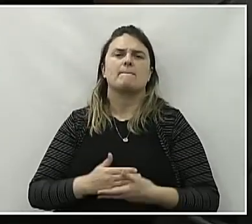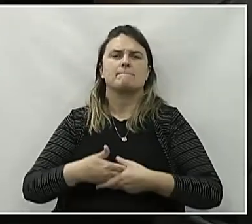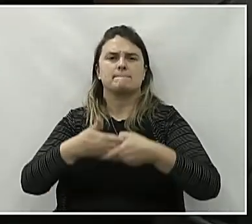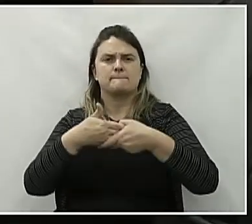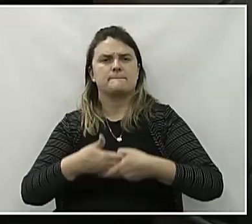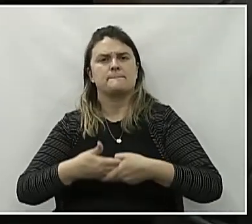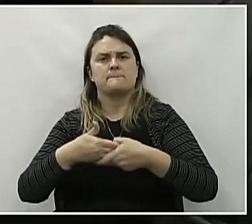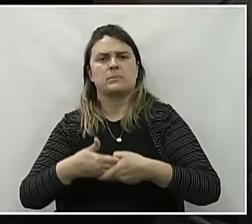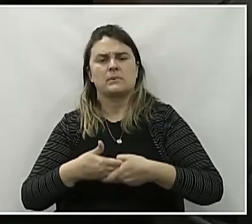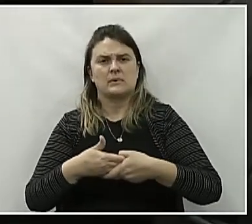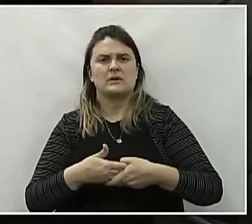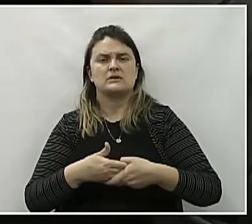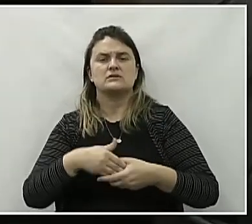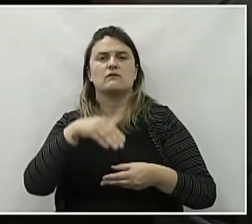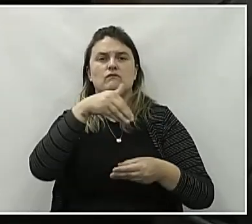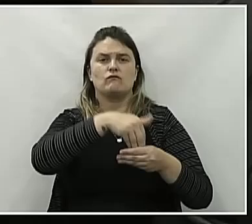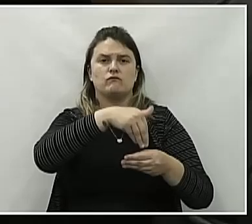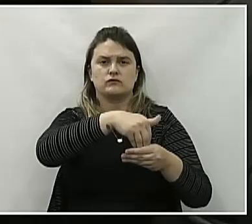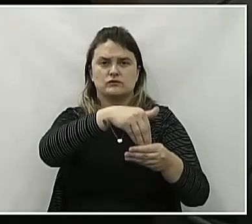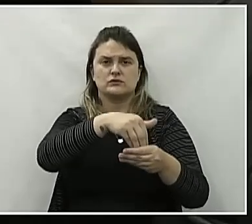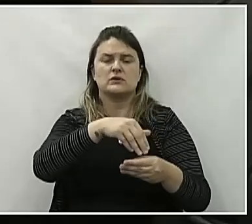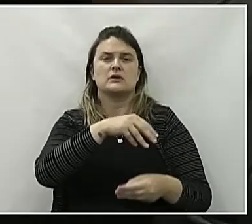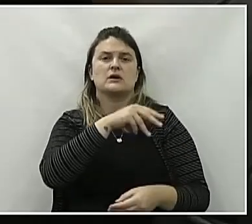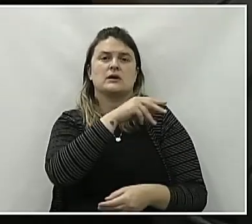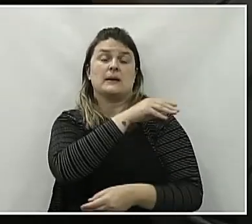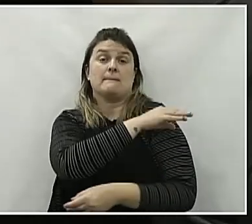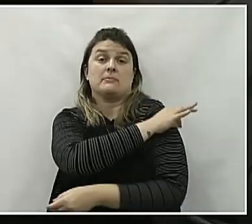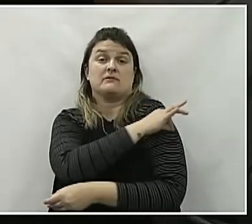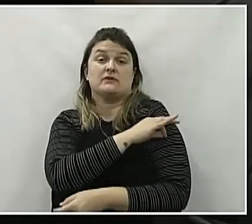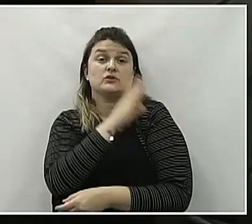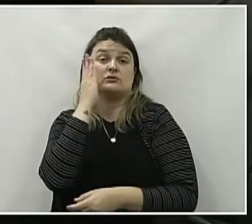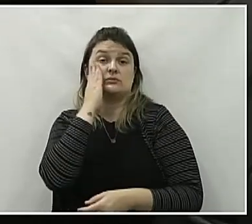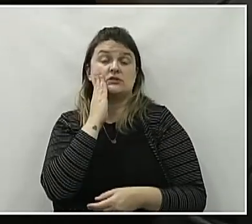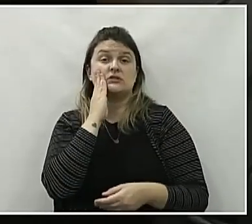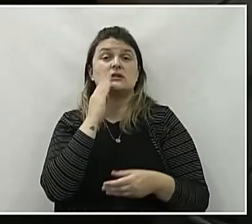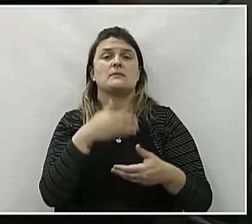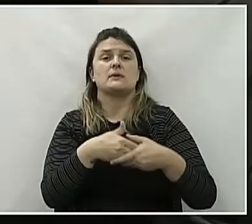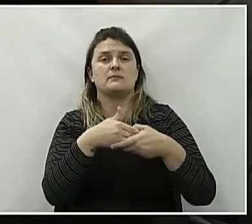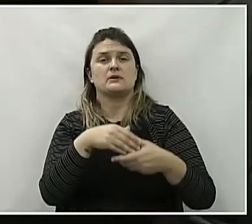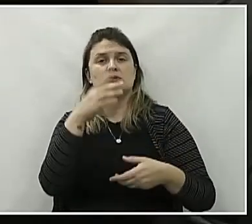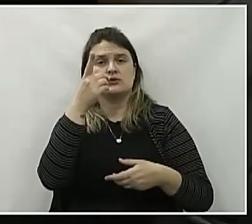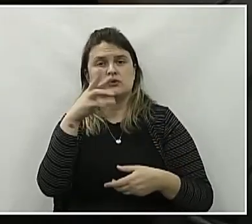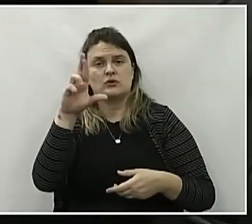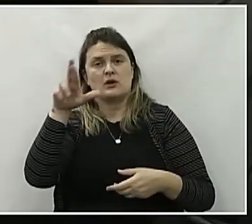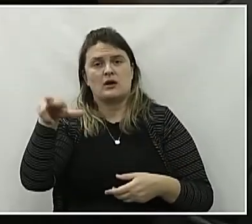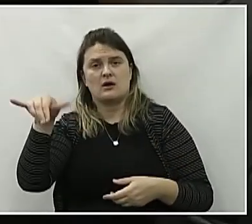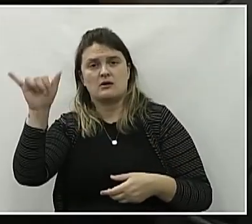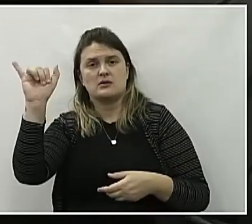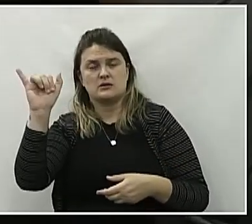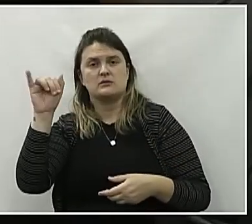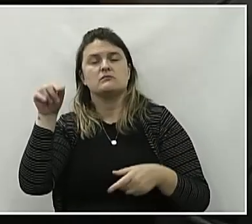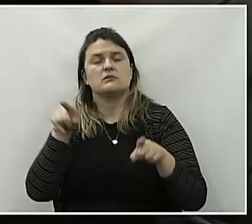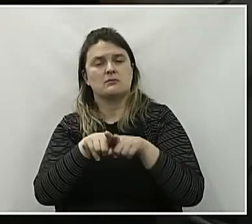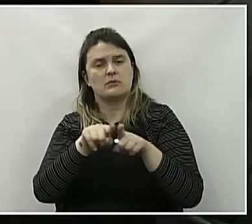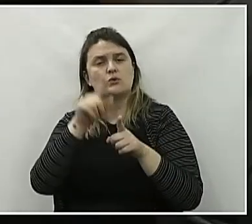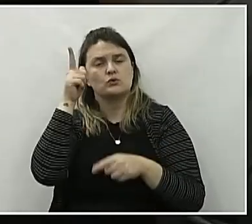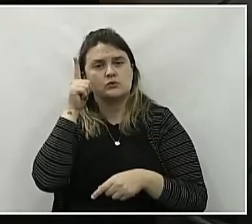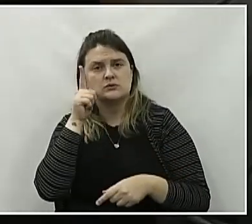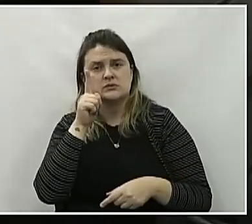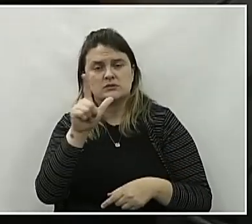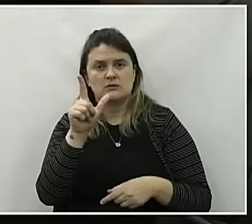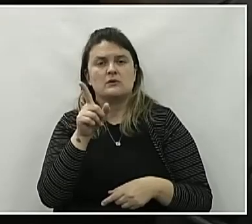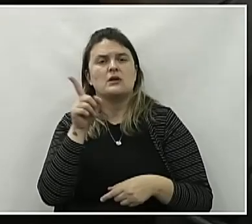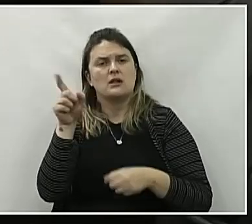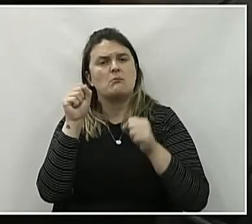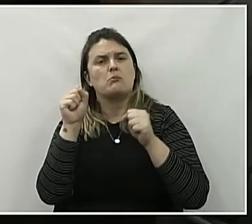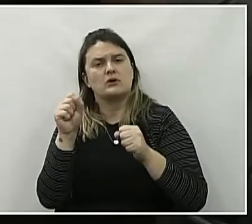parabenizar a votação também do prefeito Bachir, e parabenizar o doutor Ari pela conquista, e que